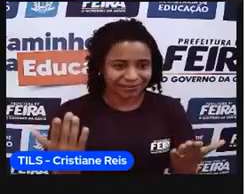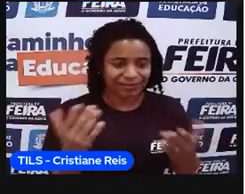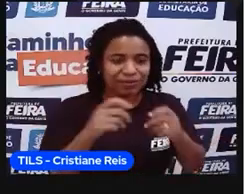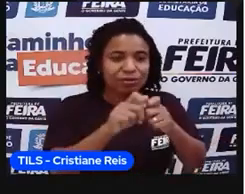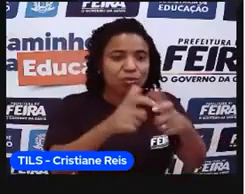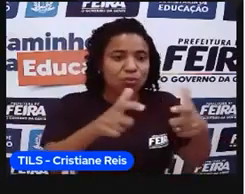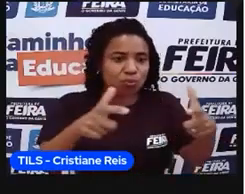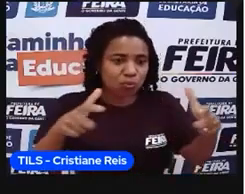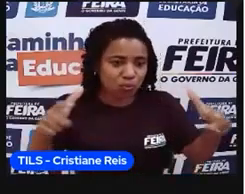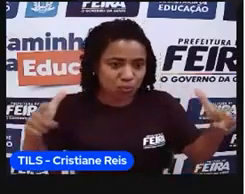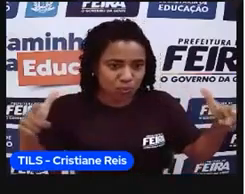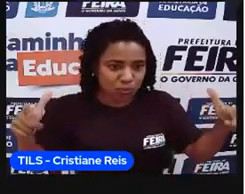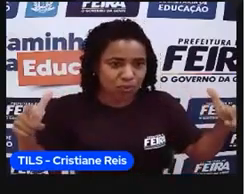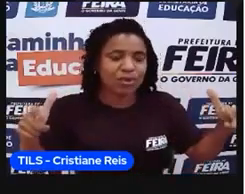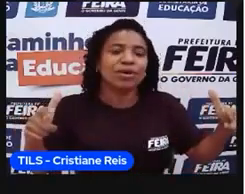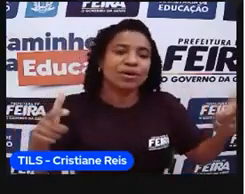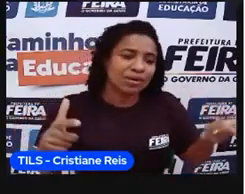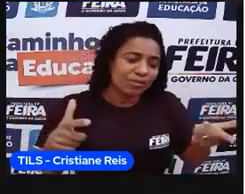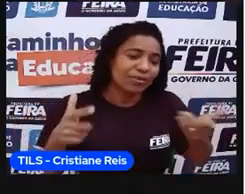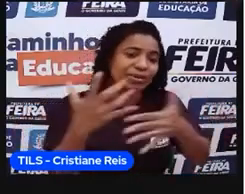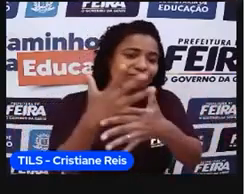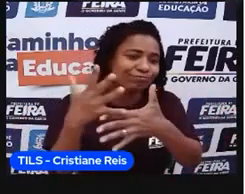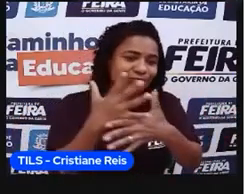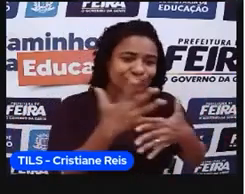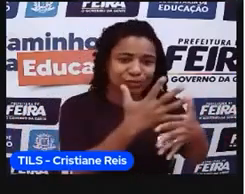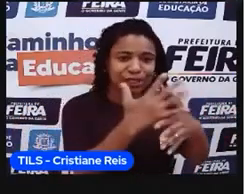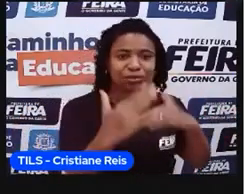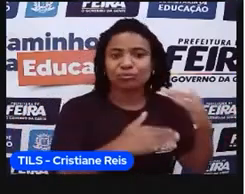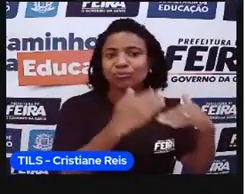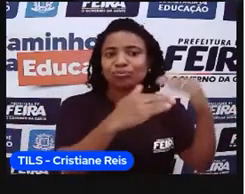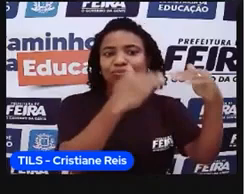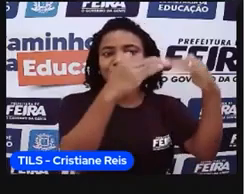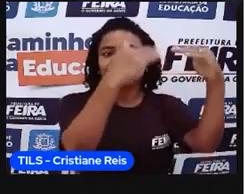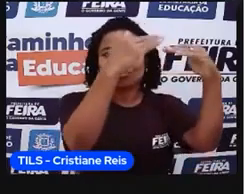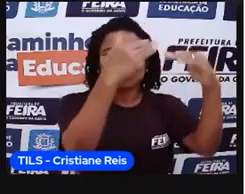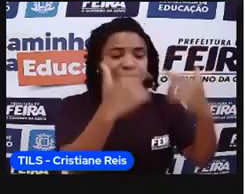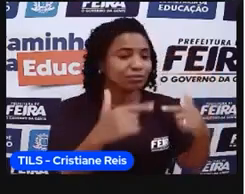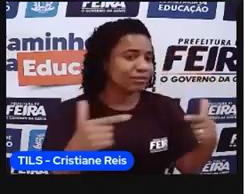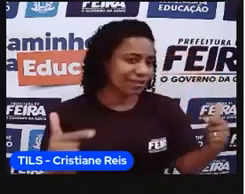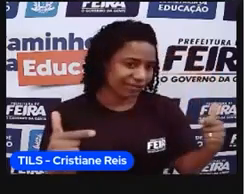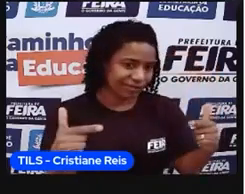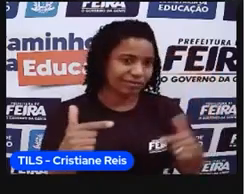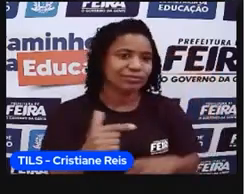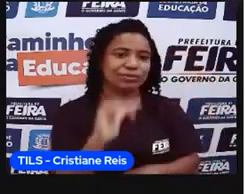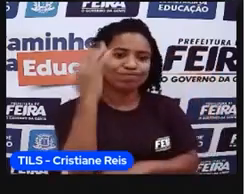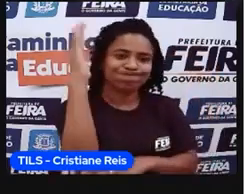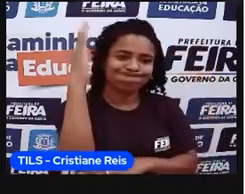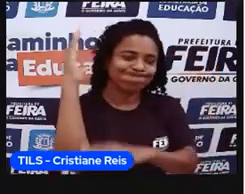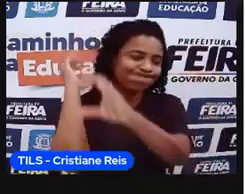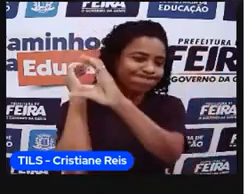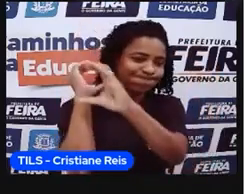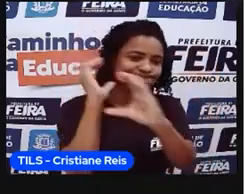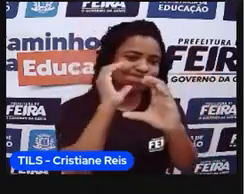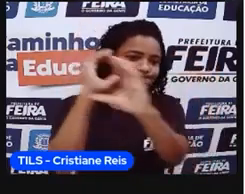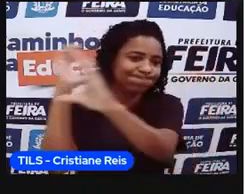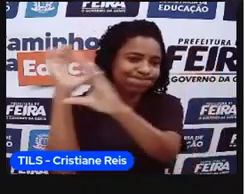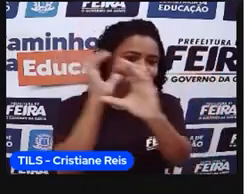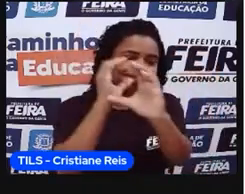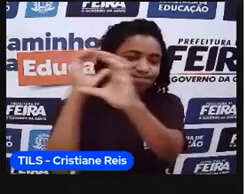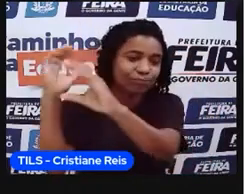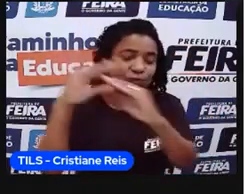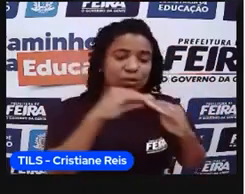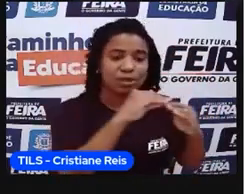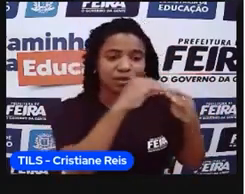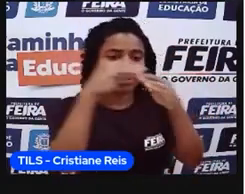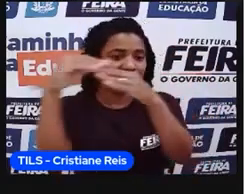por conta de que não formou, né, muitas cidades, não teve um desenvolvimento urbano muito forte, por conta que era só extração, né, e levada para